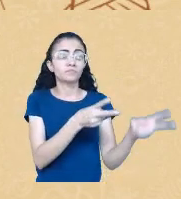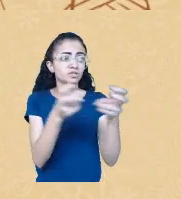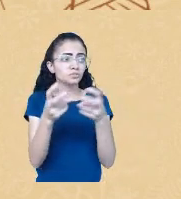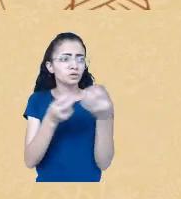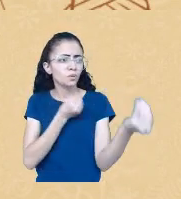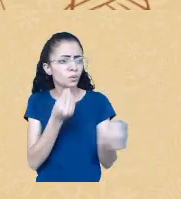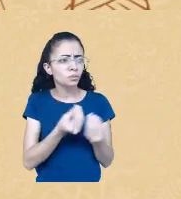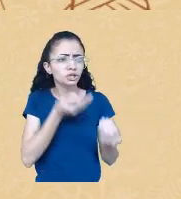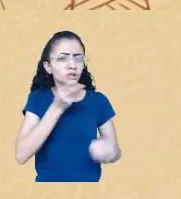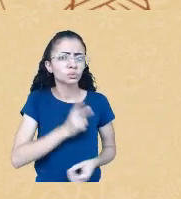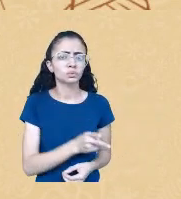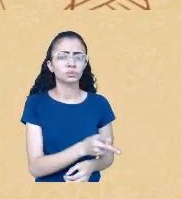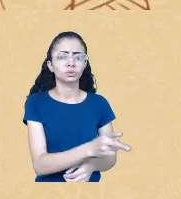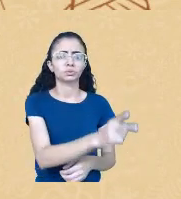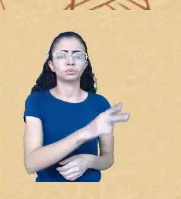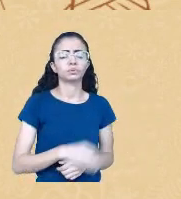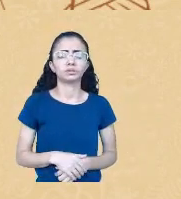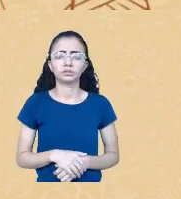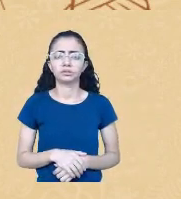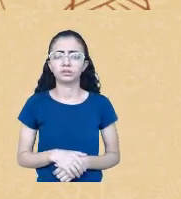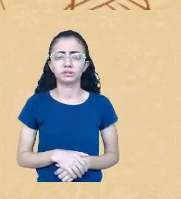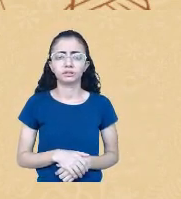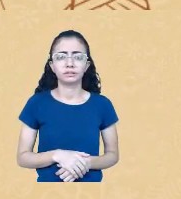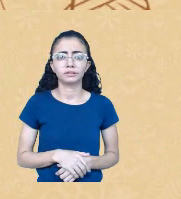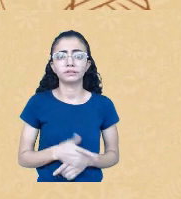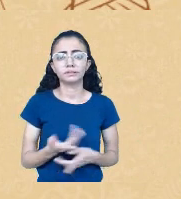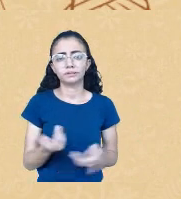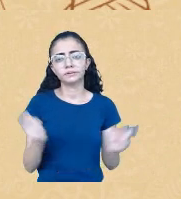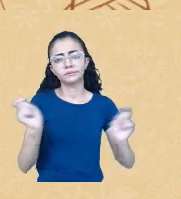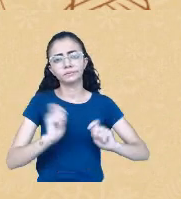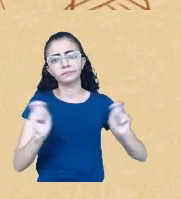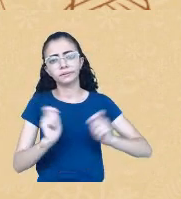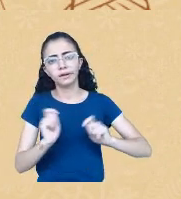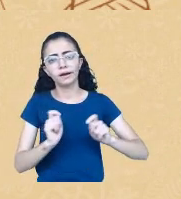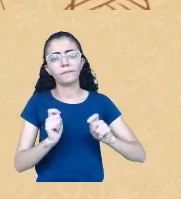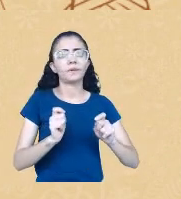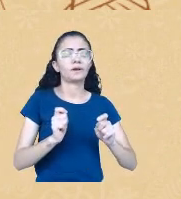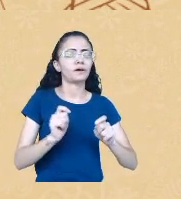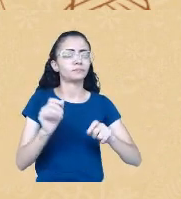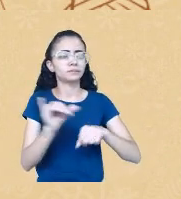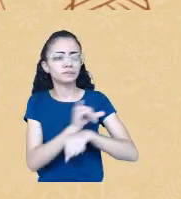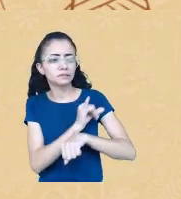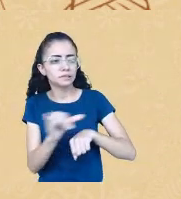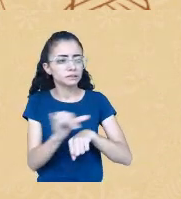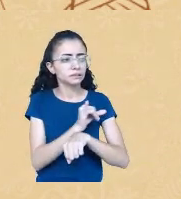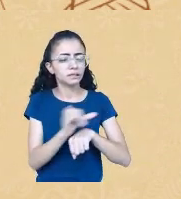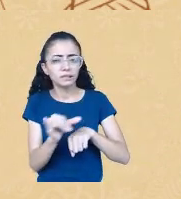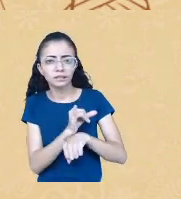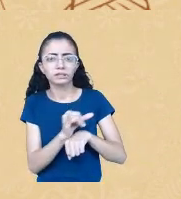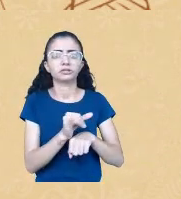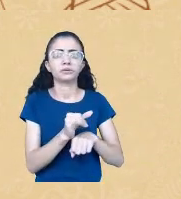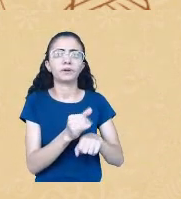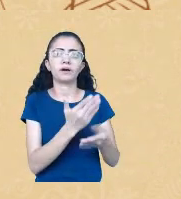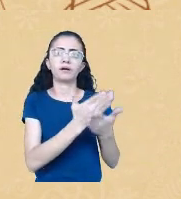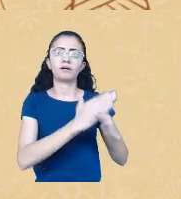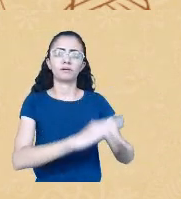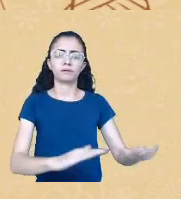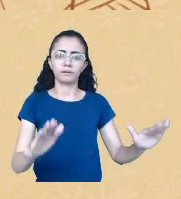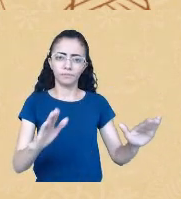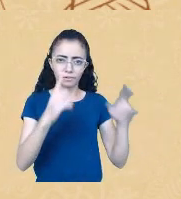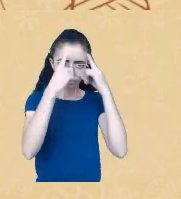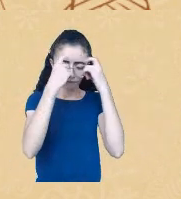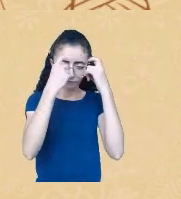é fundamental para reparar minimamente essas violências, né? Então, esses etnocídios que eu tenho